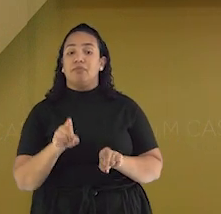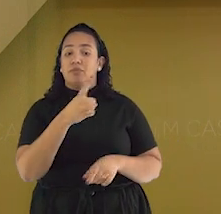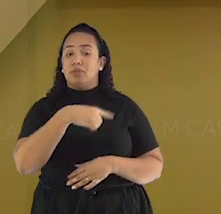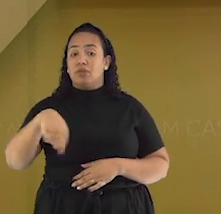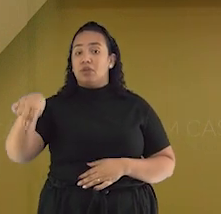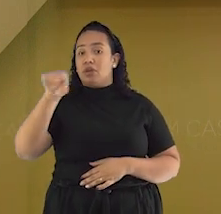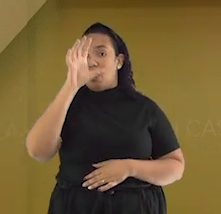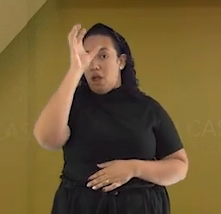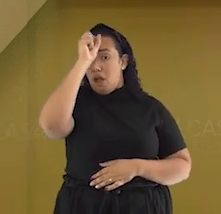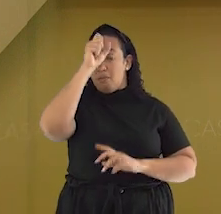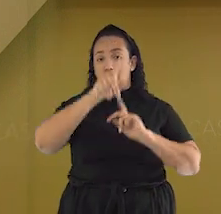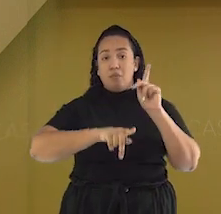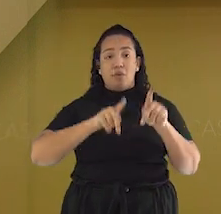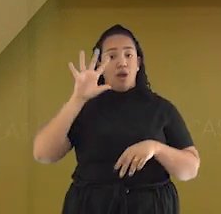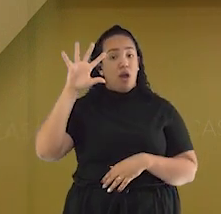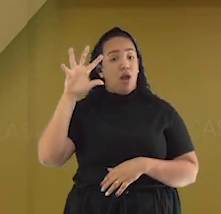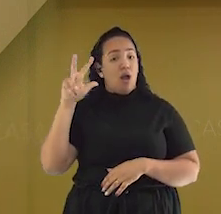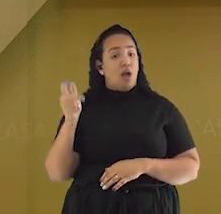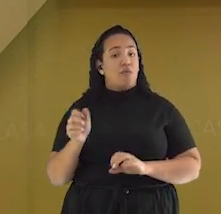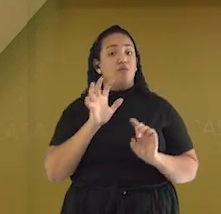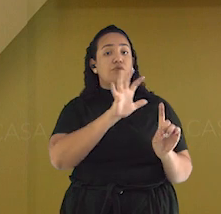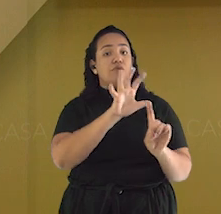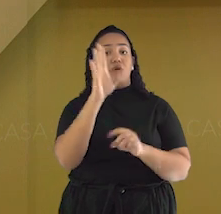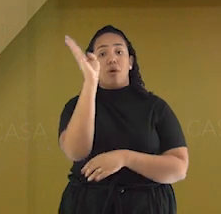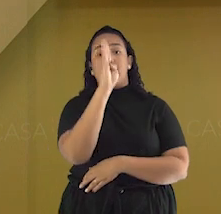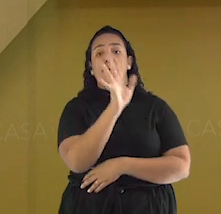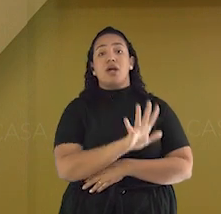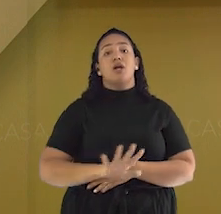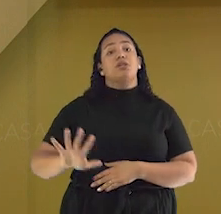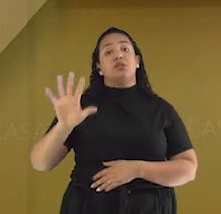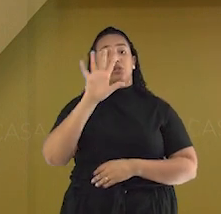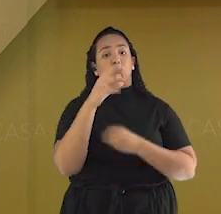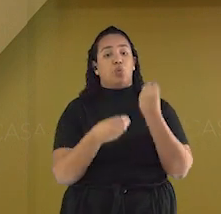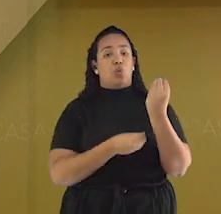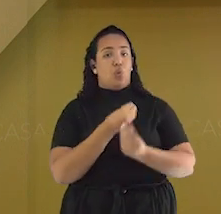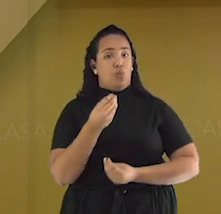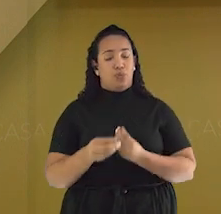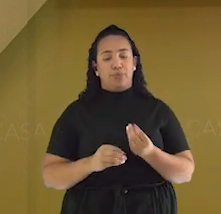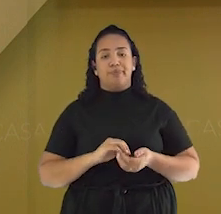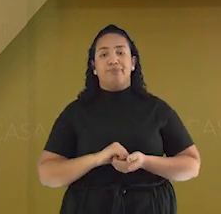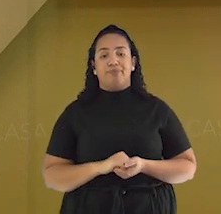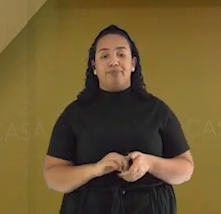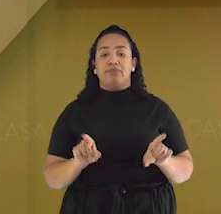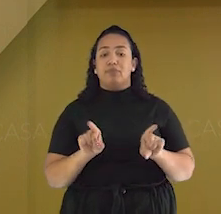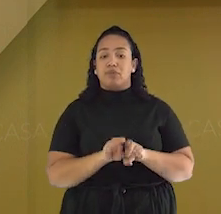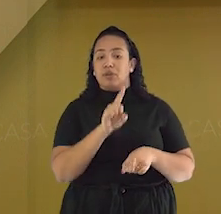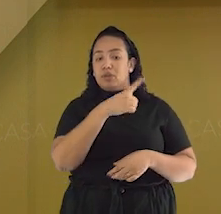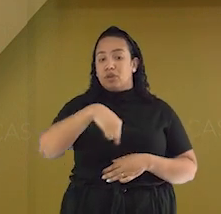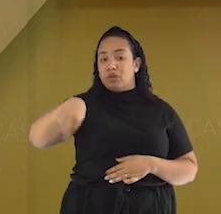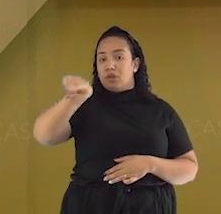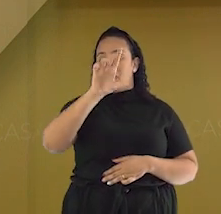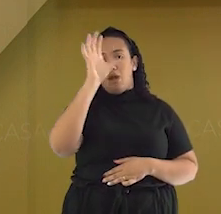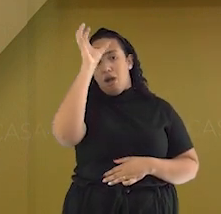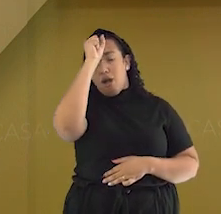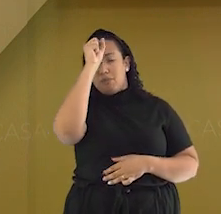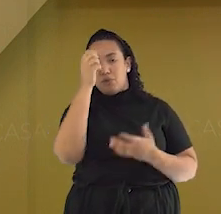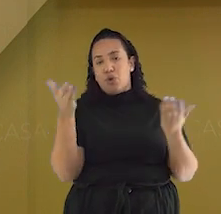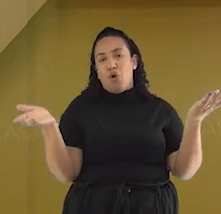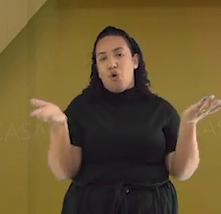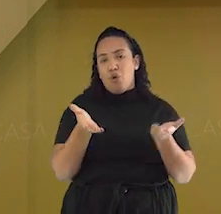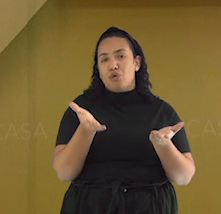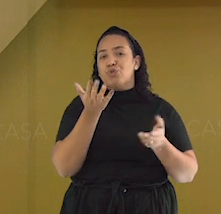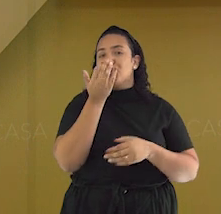contribuições do povo africano para o Brasil. Também aprendemos sobre os pratos da atualidade